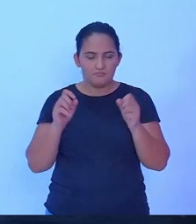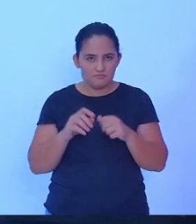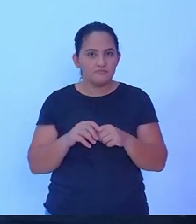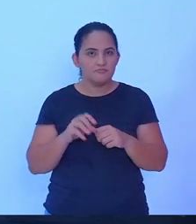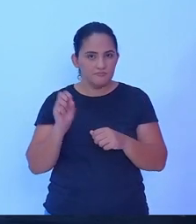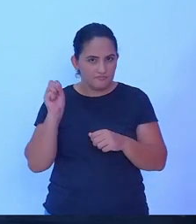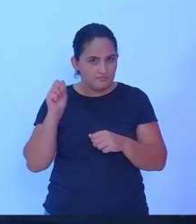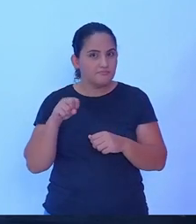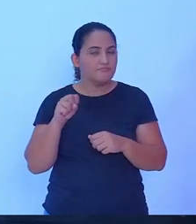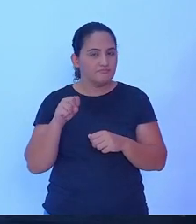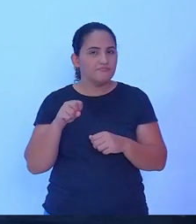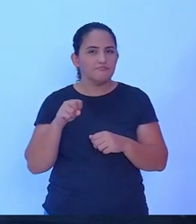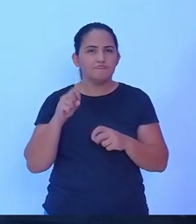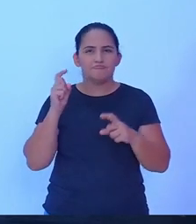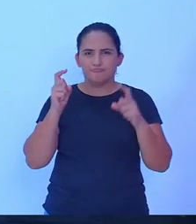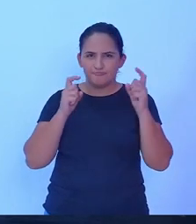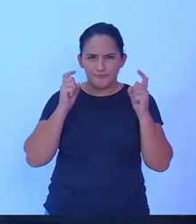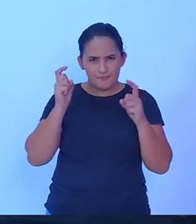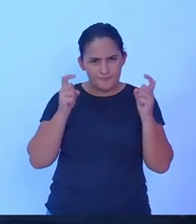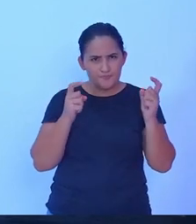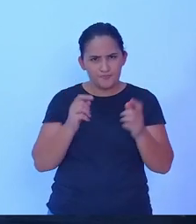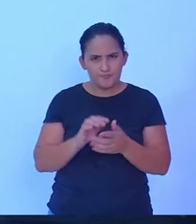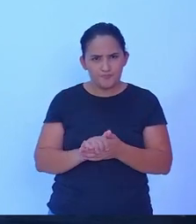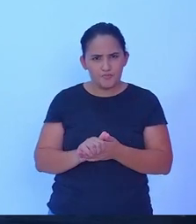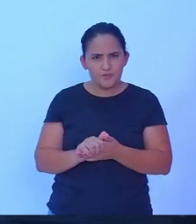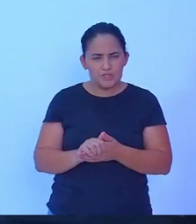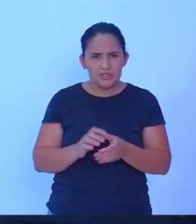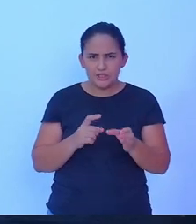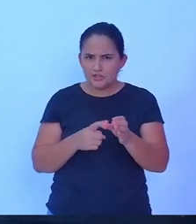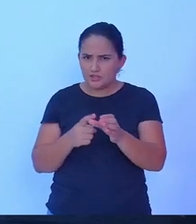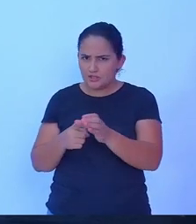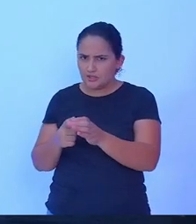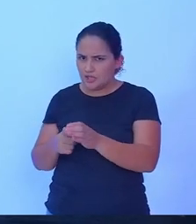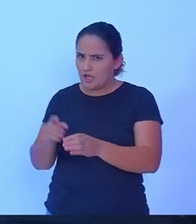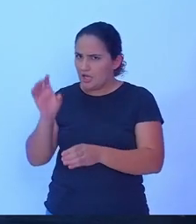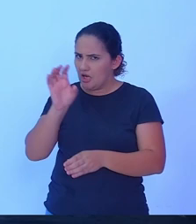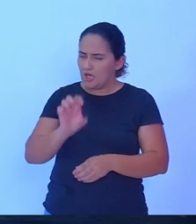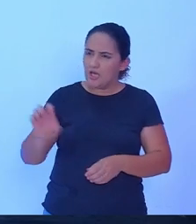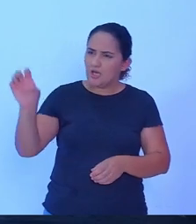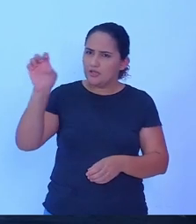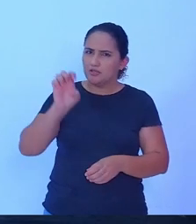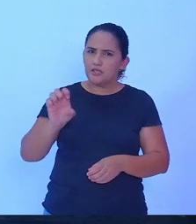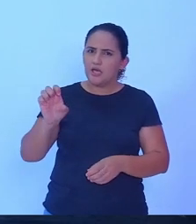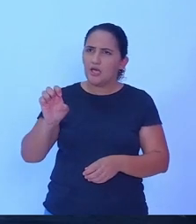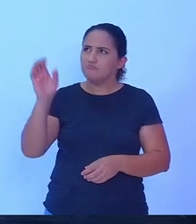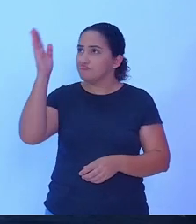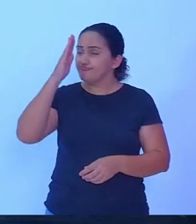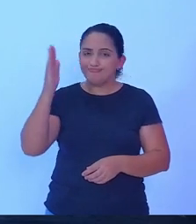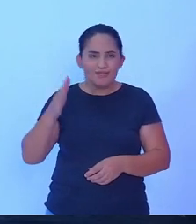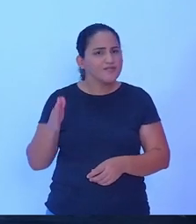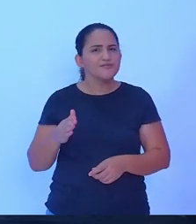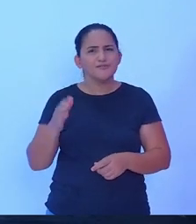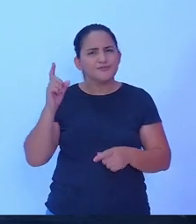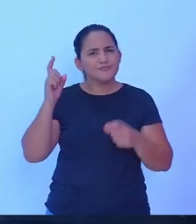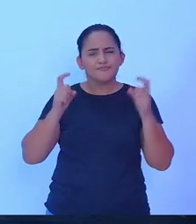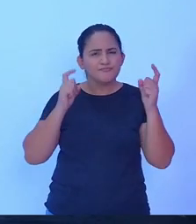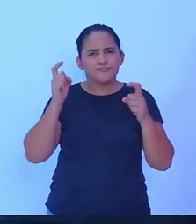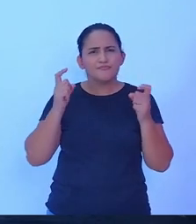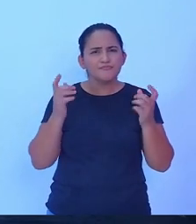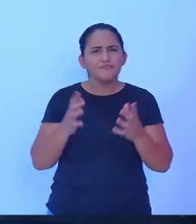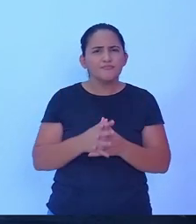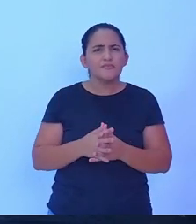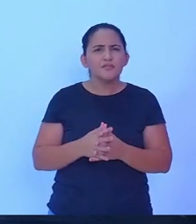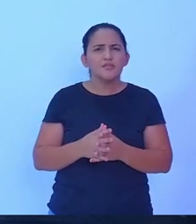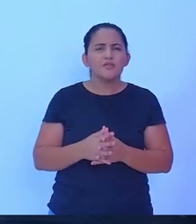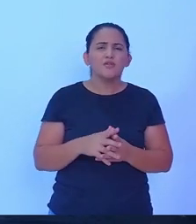que tem preocupado não só o nosso município o estado o país que é a preocupação com o